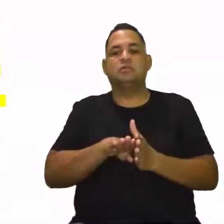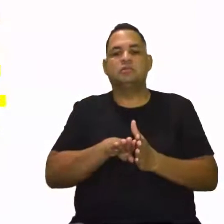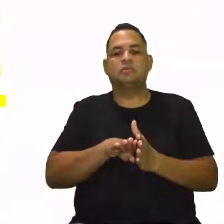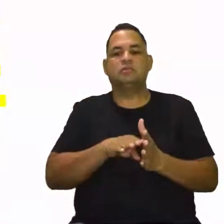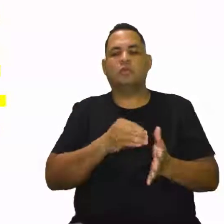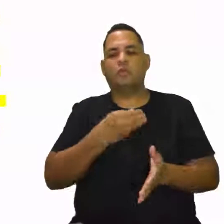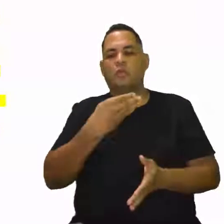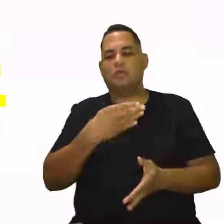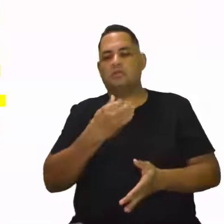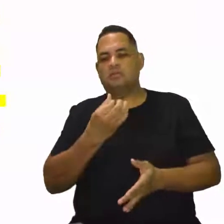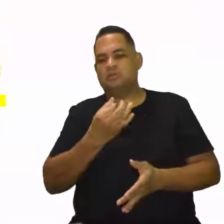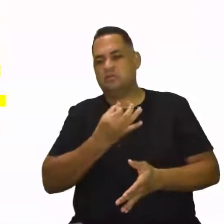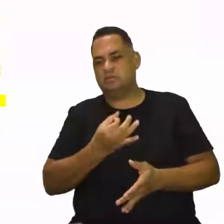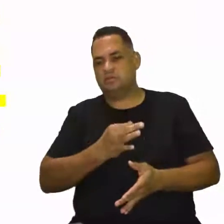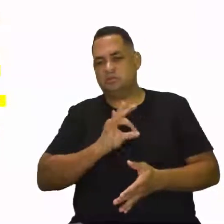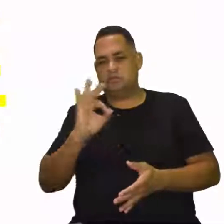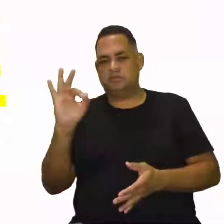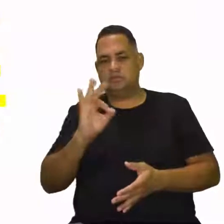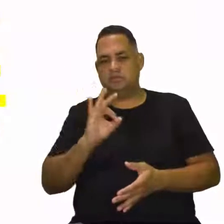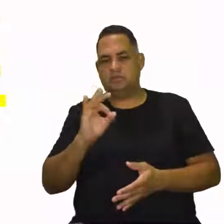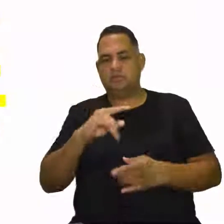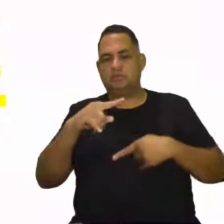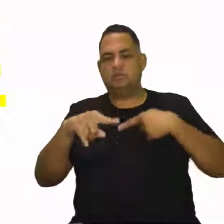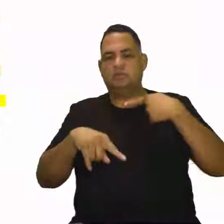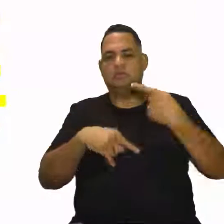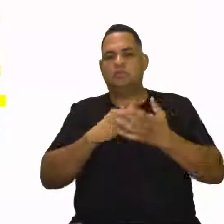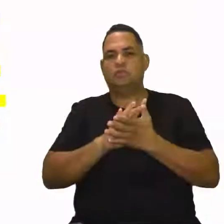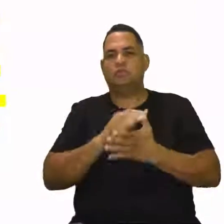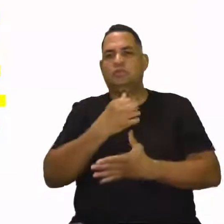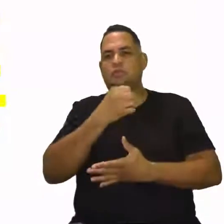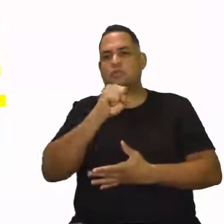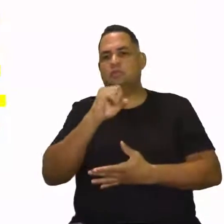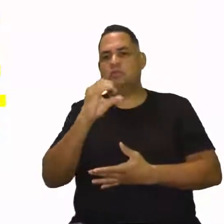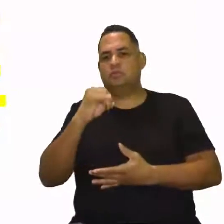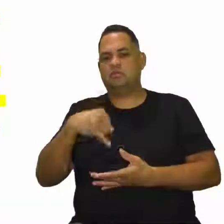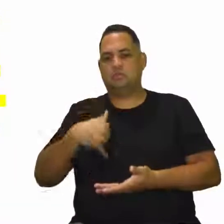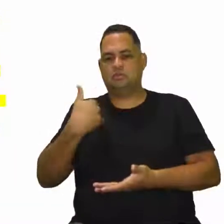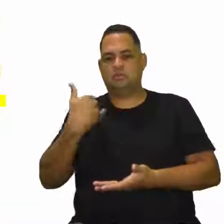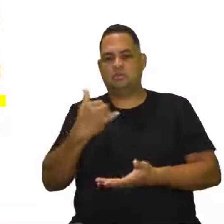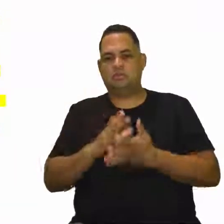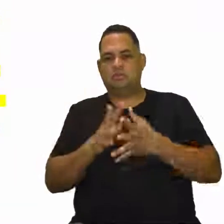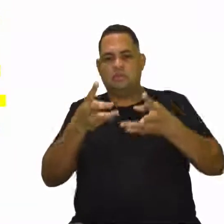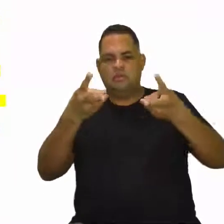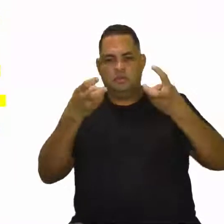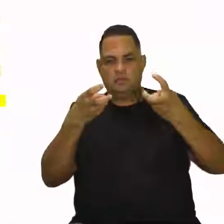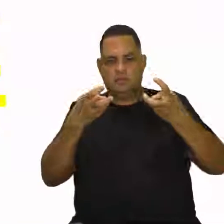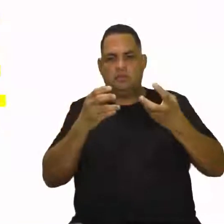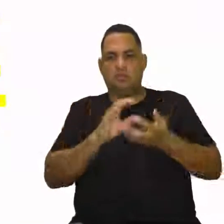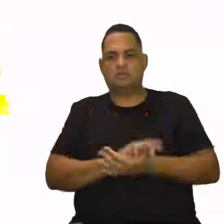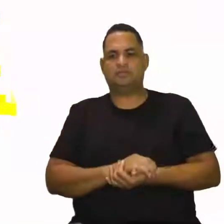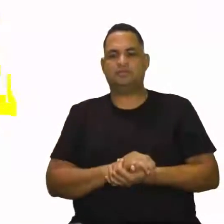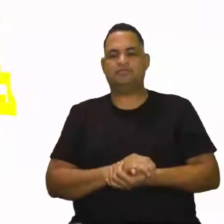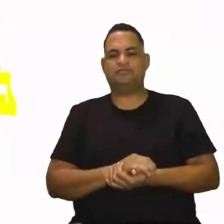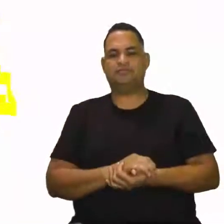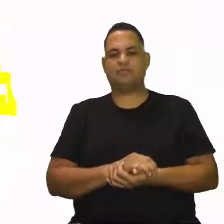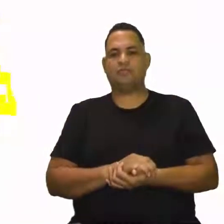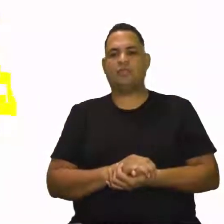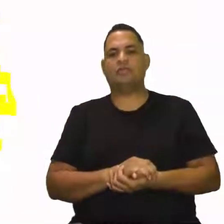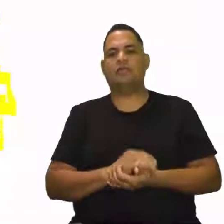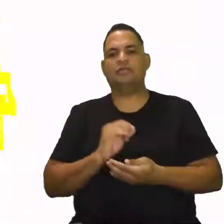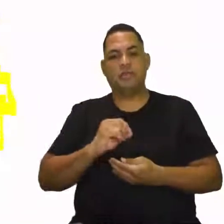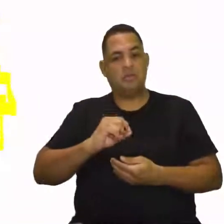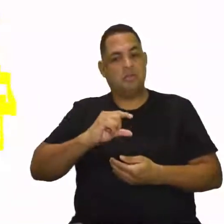em torno a 46% após os 80 anos. Então, perceba que está aumentando, né, gente? Está